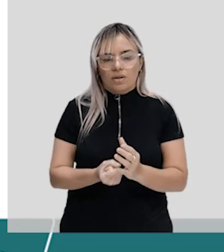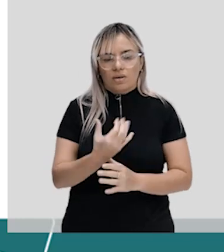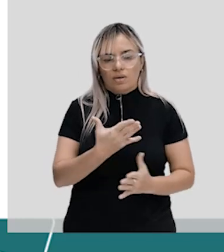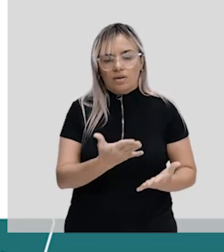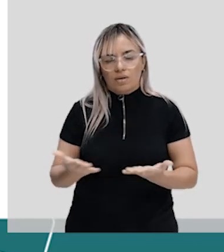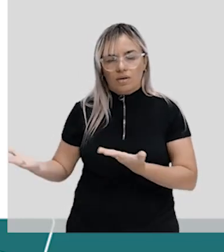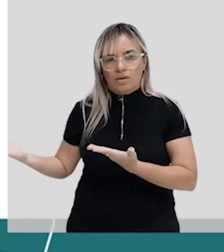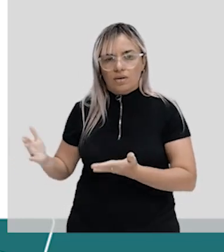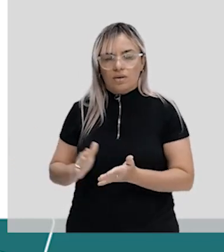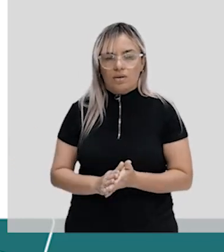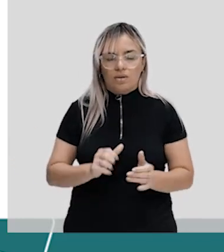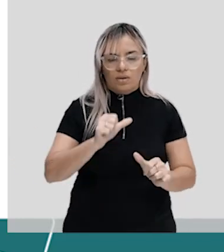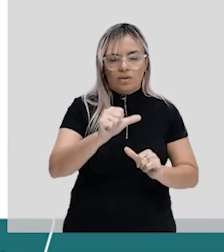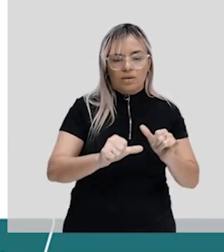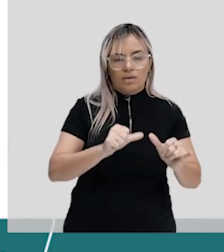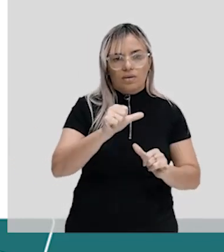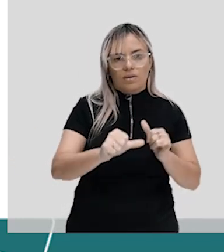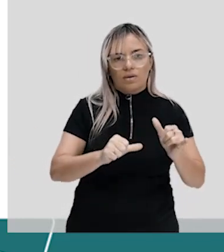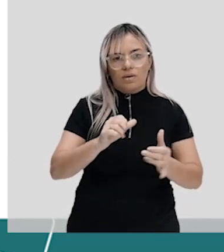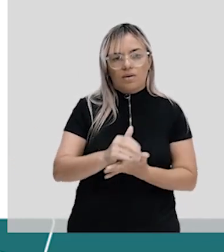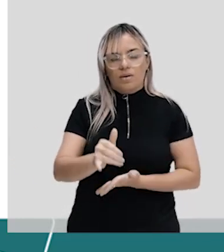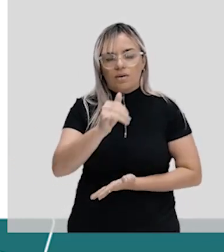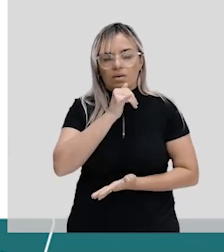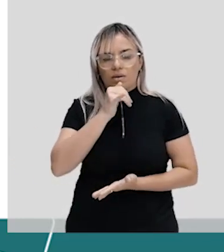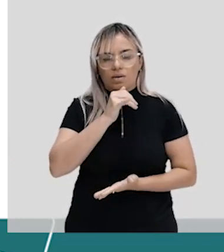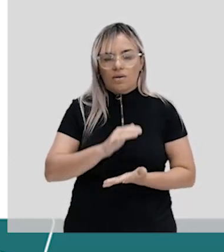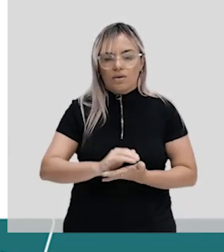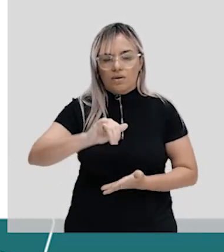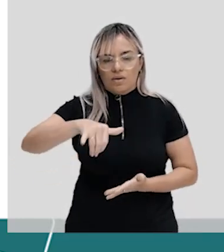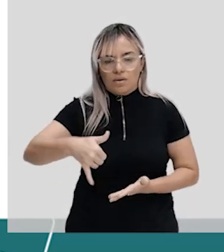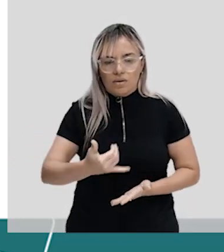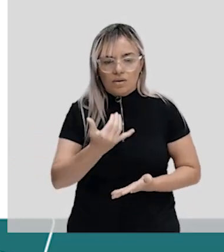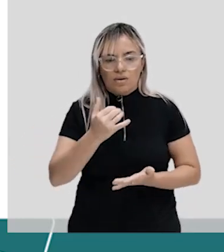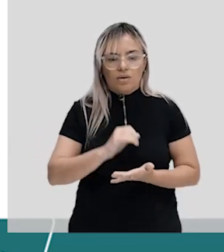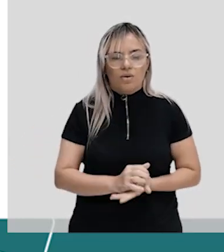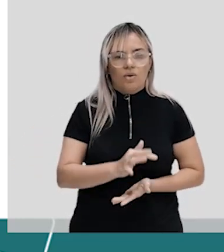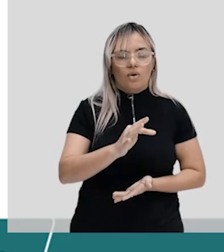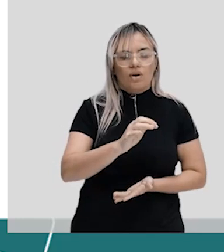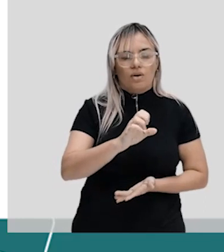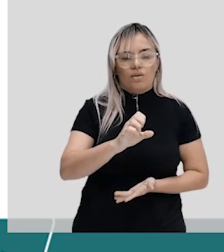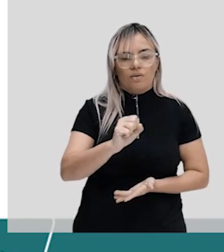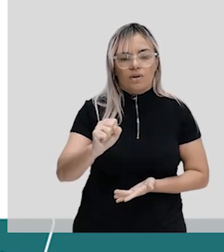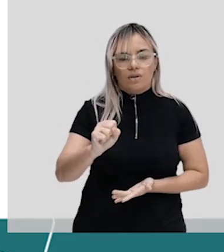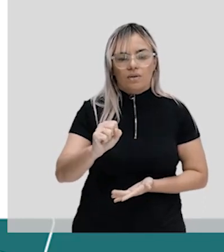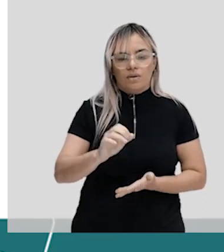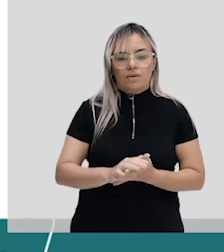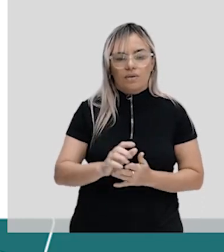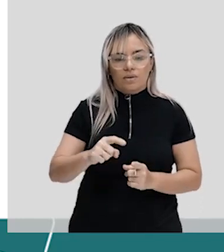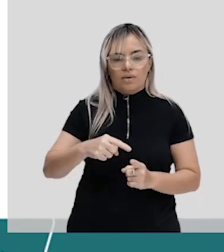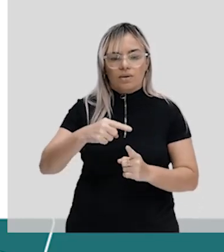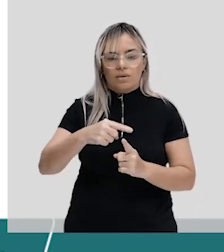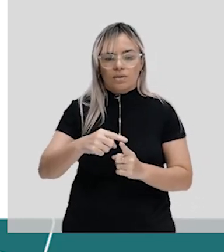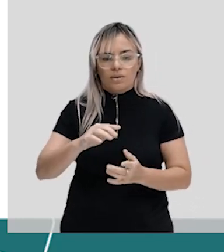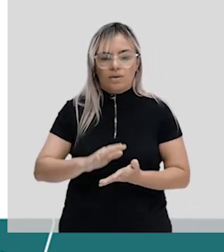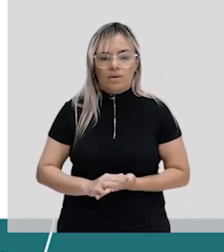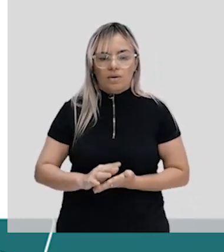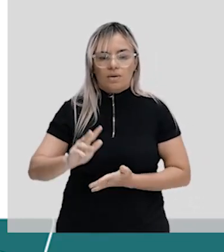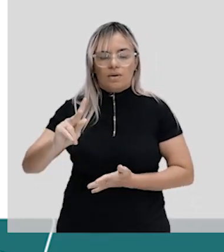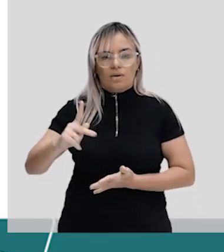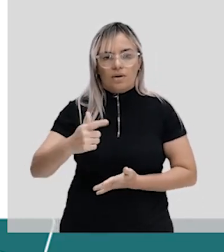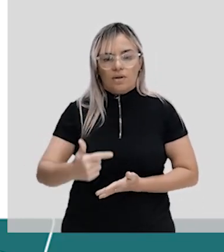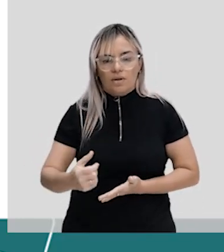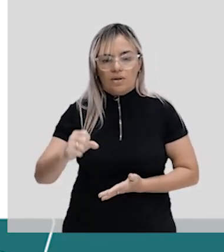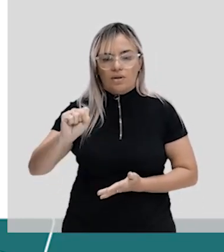pessoal, Essa reação aqui, por exemplo, aproveitava o sulfeto de ferro com o sulfeto de hidrogênio e